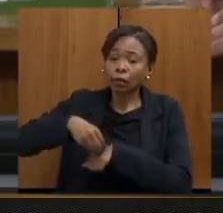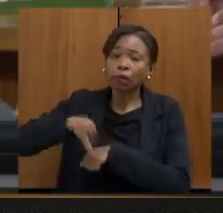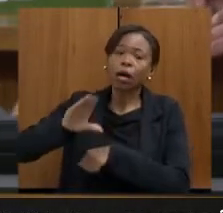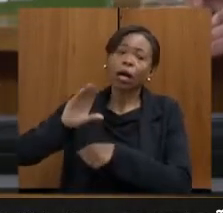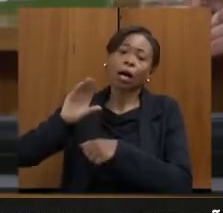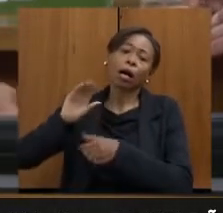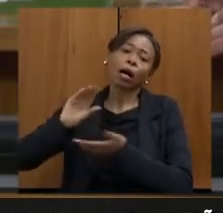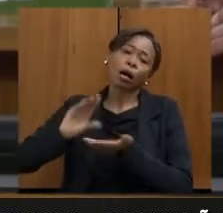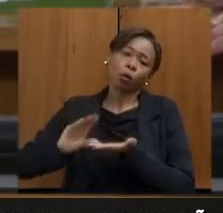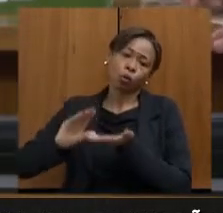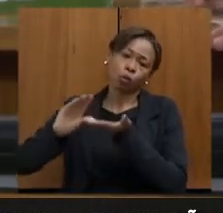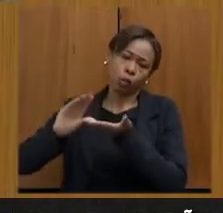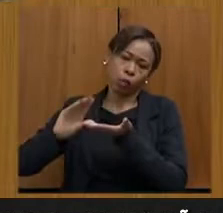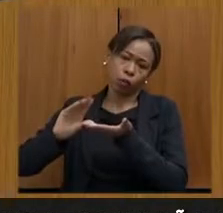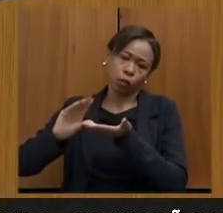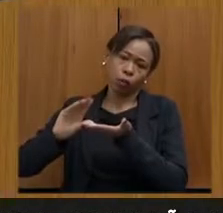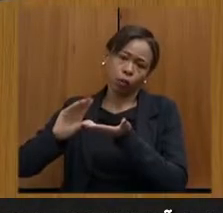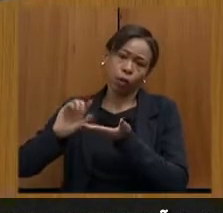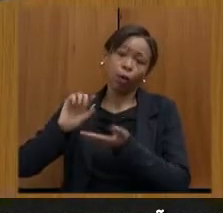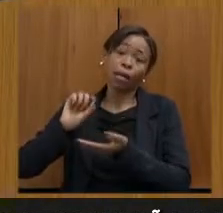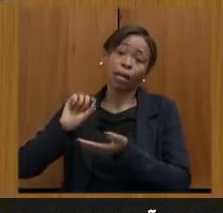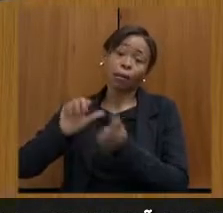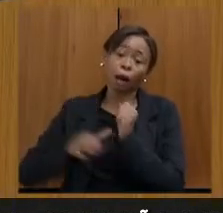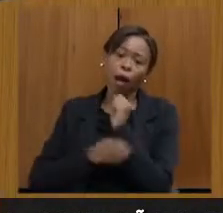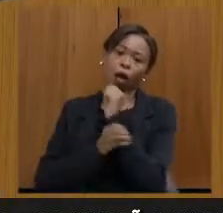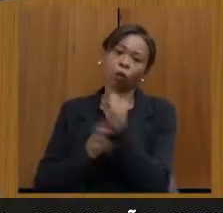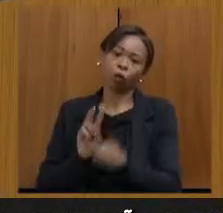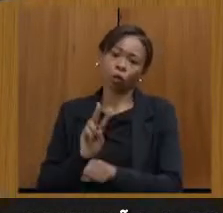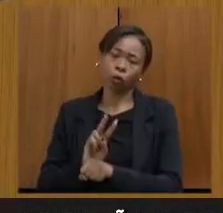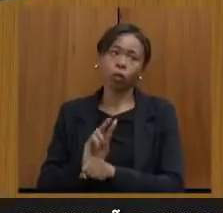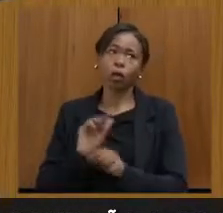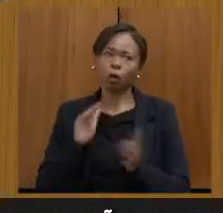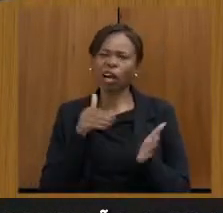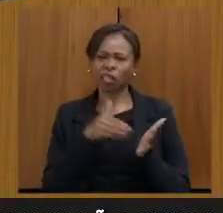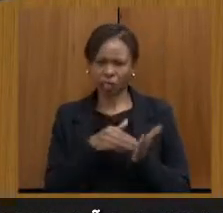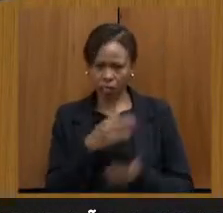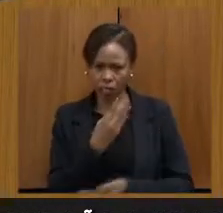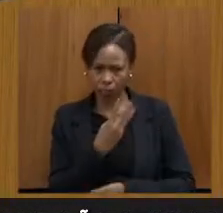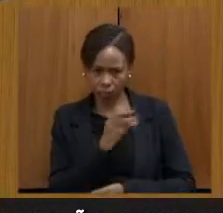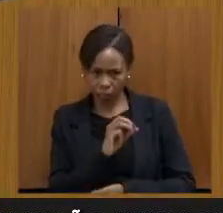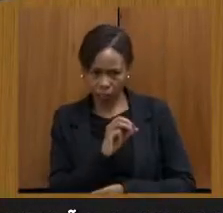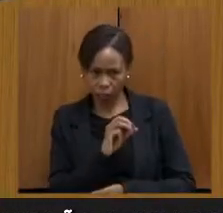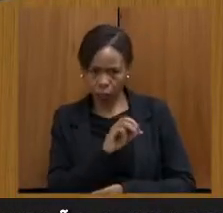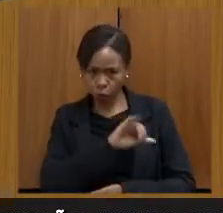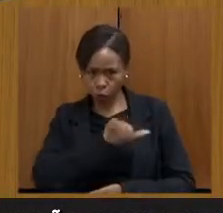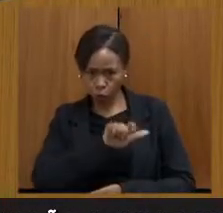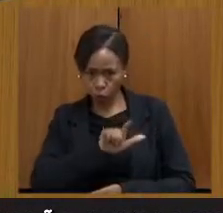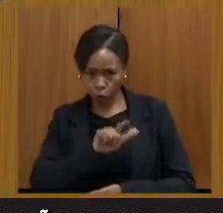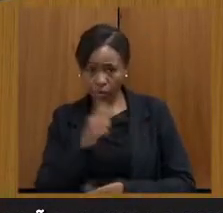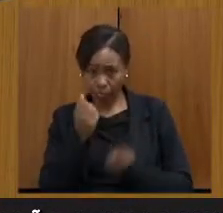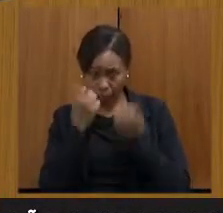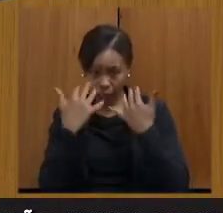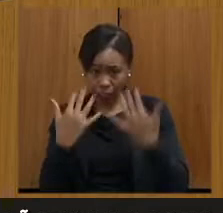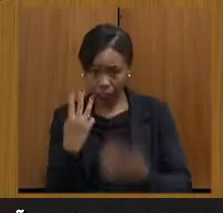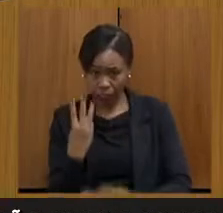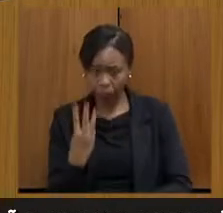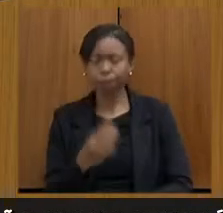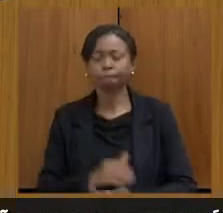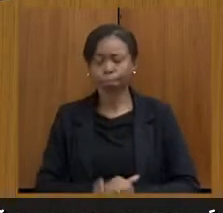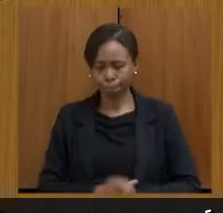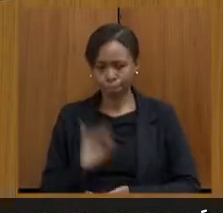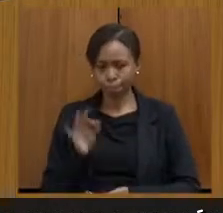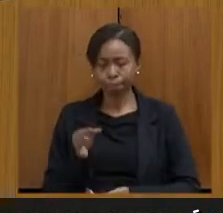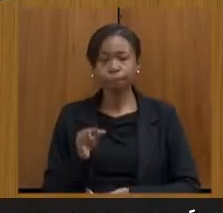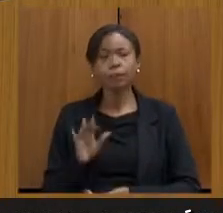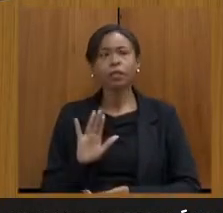para a proteção. Então, até 30 de julho. 30 de julho. As três audiências serão Exatamente. Terceiro ponto. A